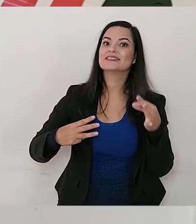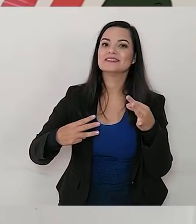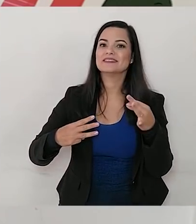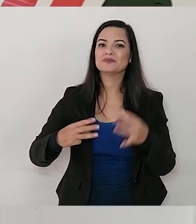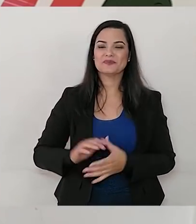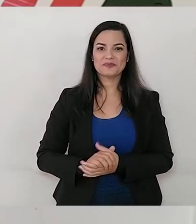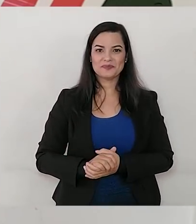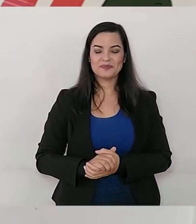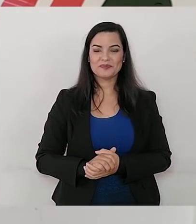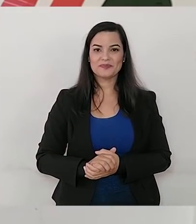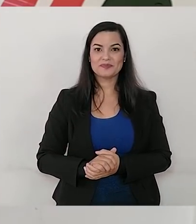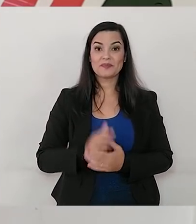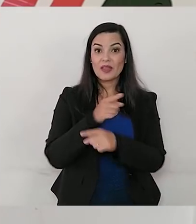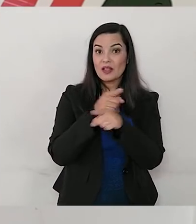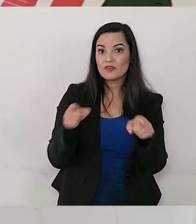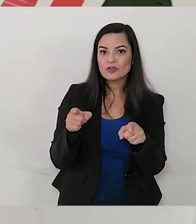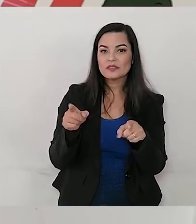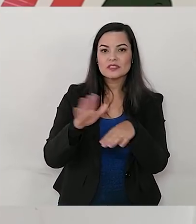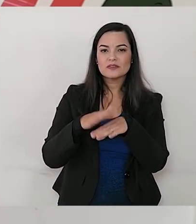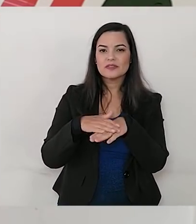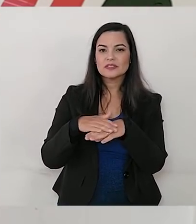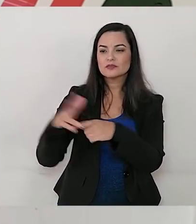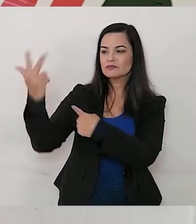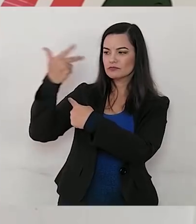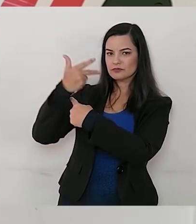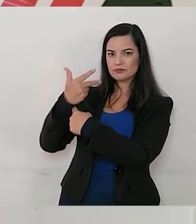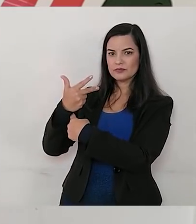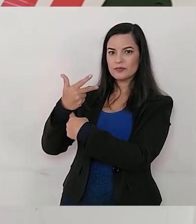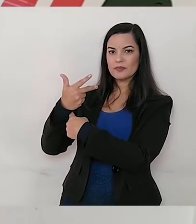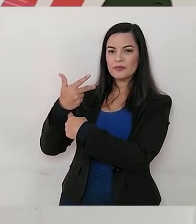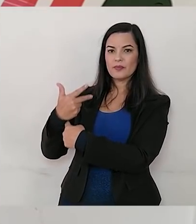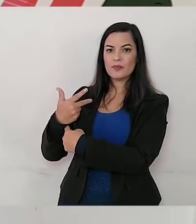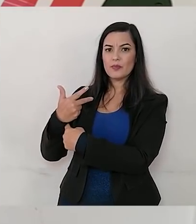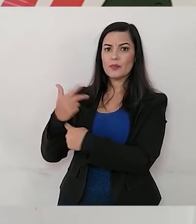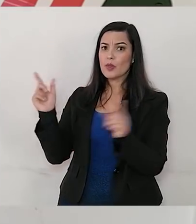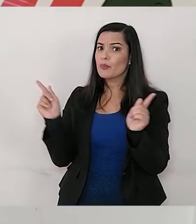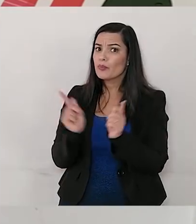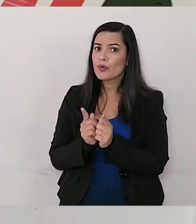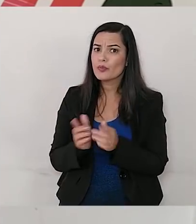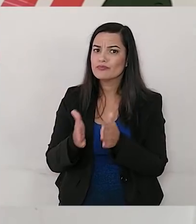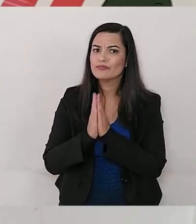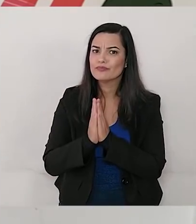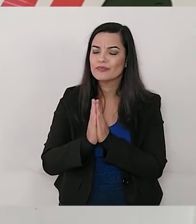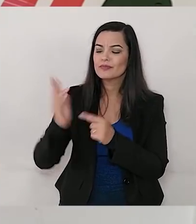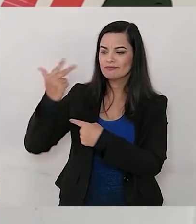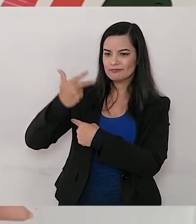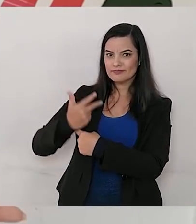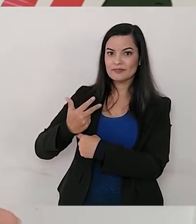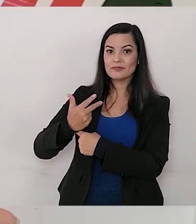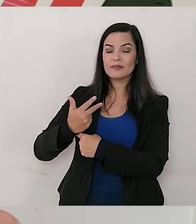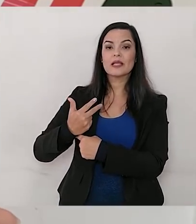bastante atenção. Vocês vão gravar um vídeo bem curtinho, tá bom? fazendo uma